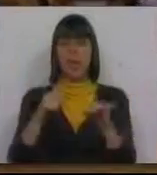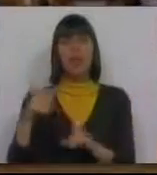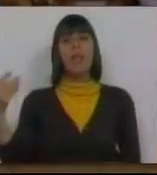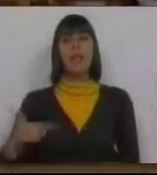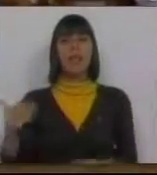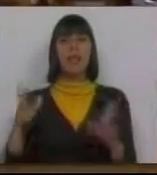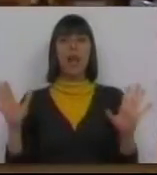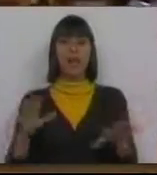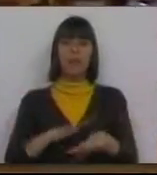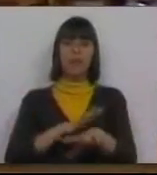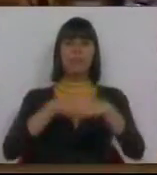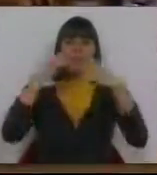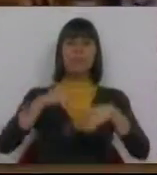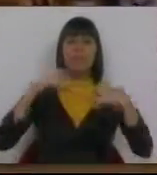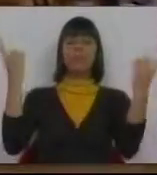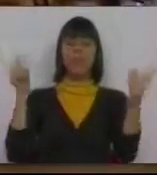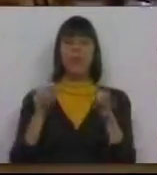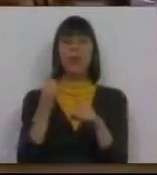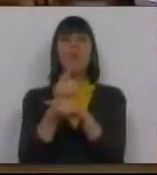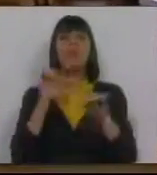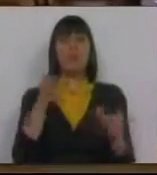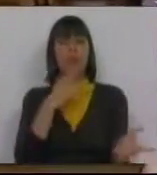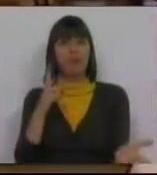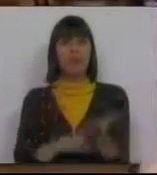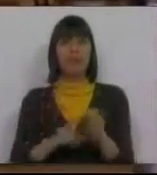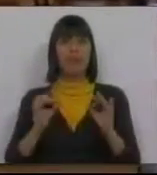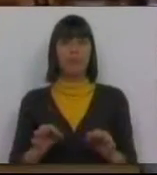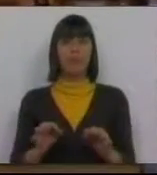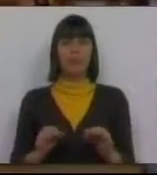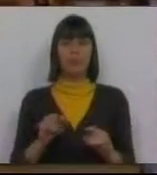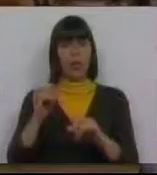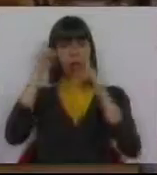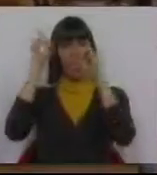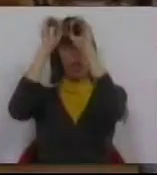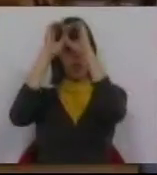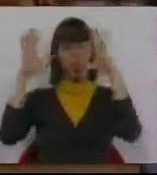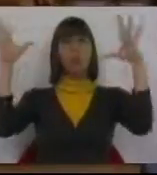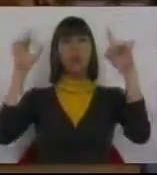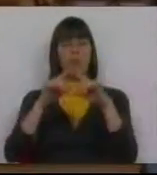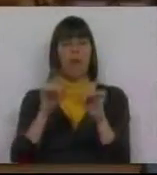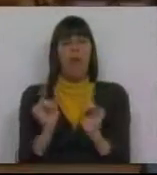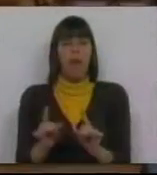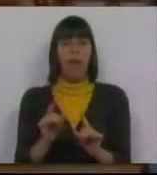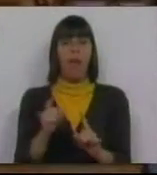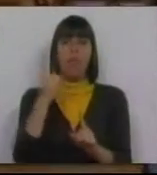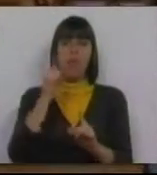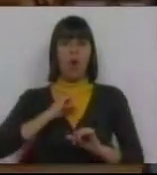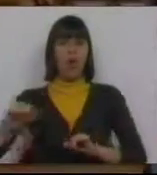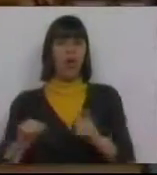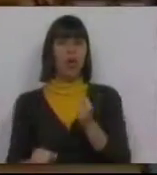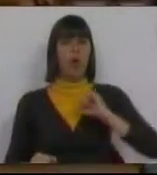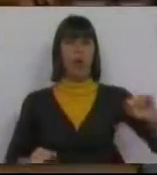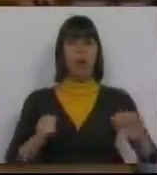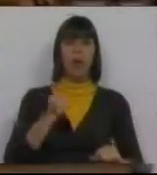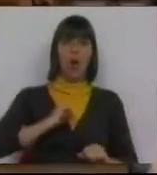aos direitos da administração pública, porque, de facto, a sua ideologia é de colocar uns contra